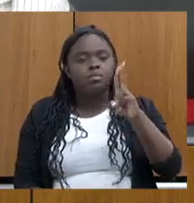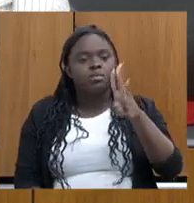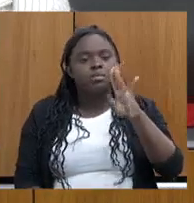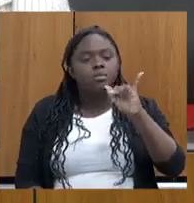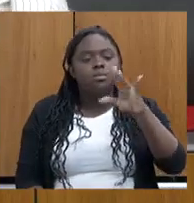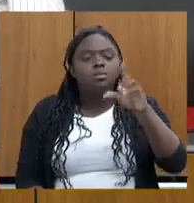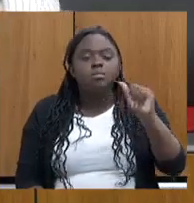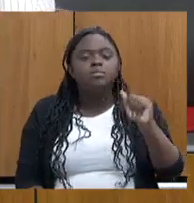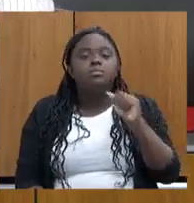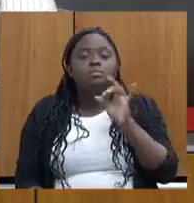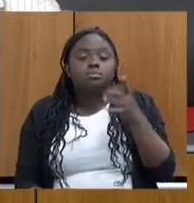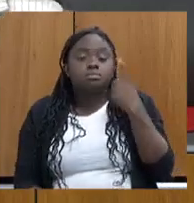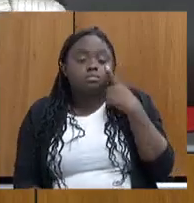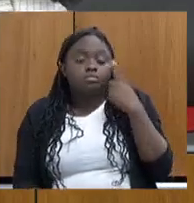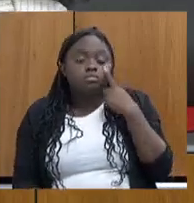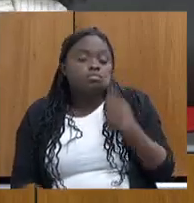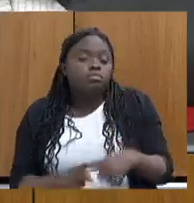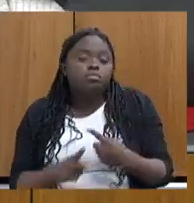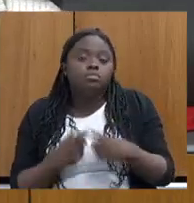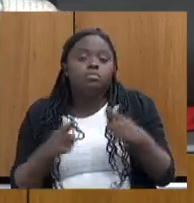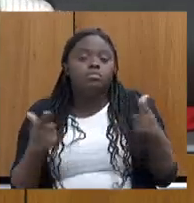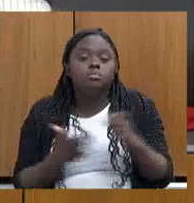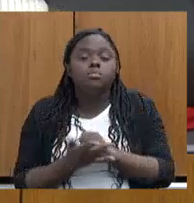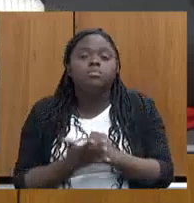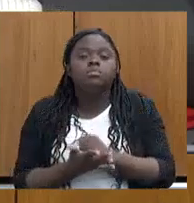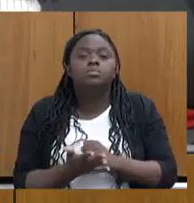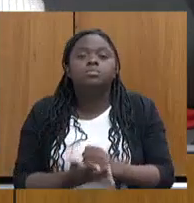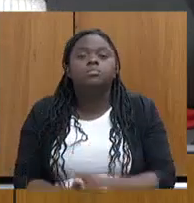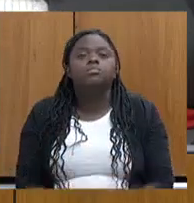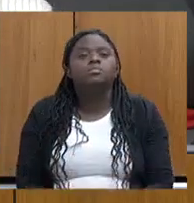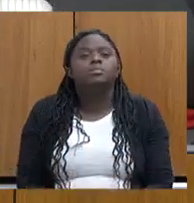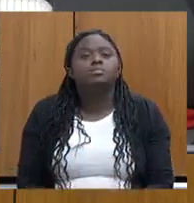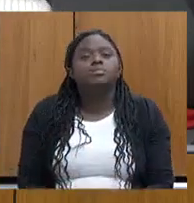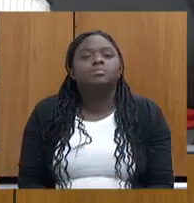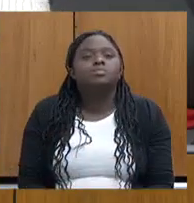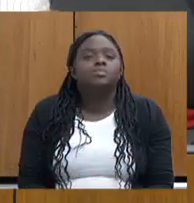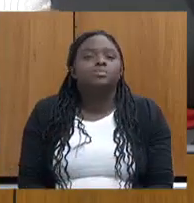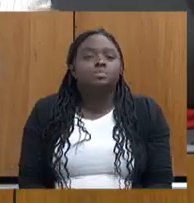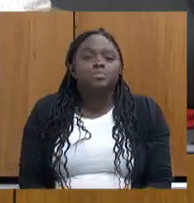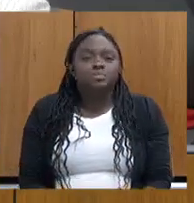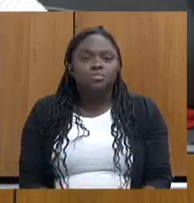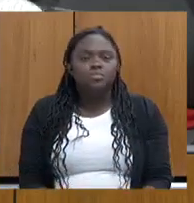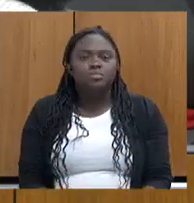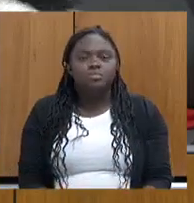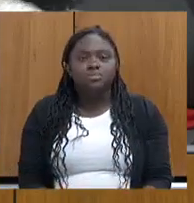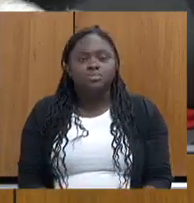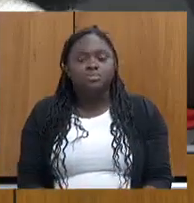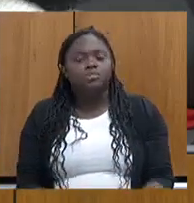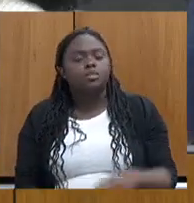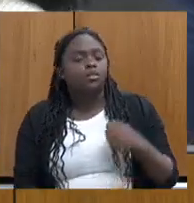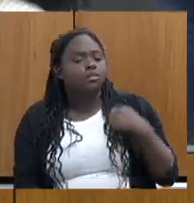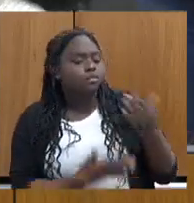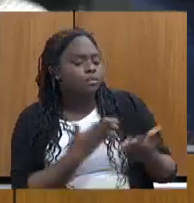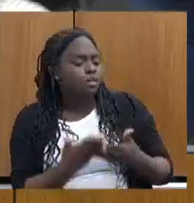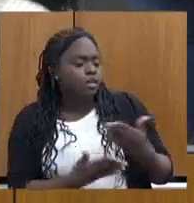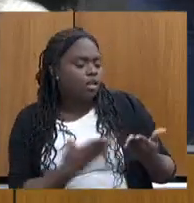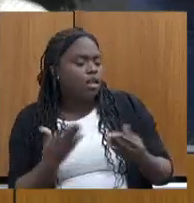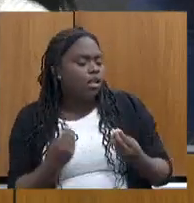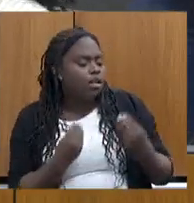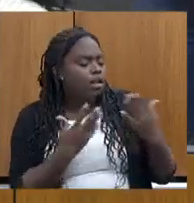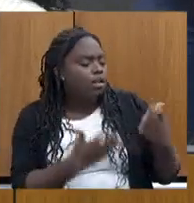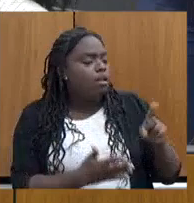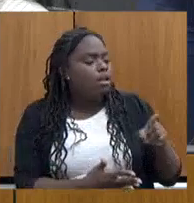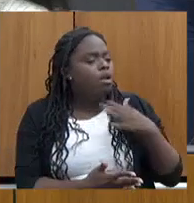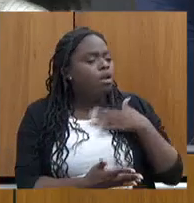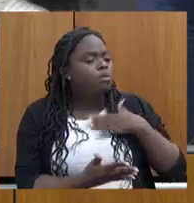CEDES. Porque não vem nada. Não vão compartilhar isso. Eu vou entregar à senhora o meu relatório e eu